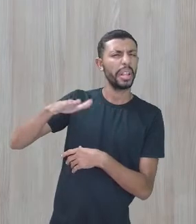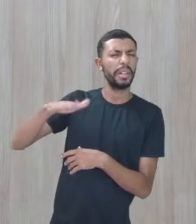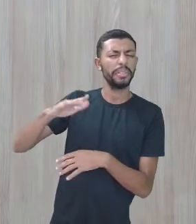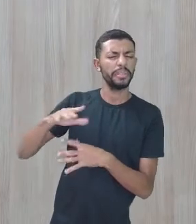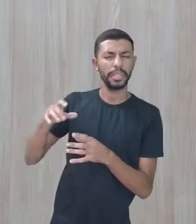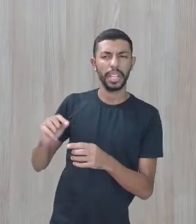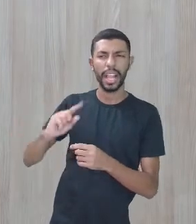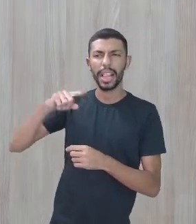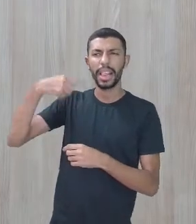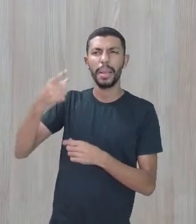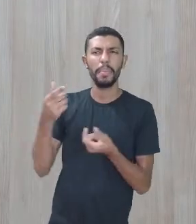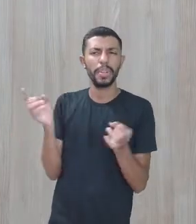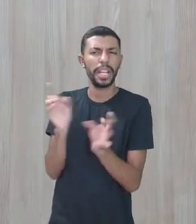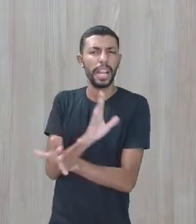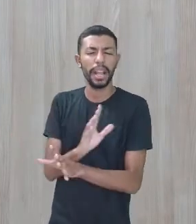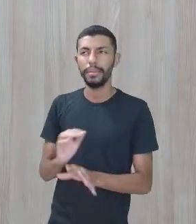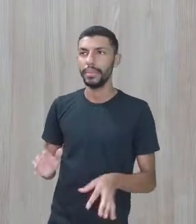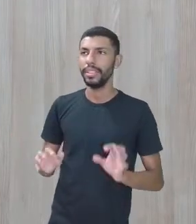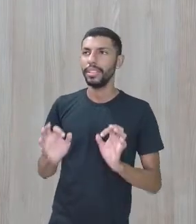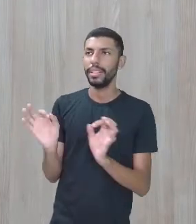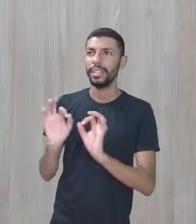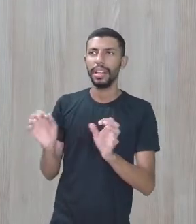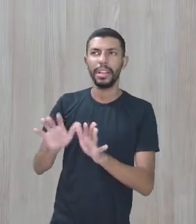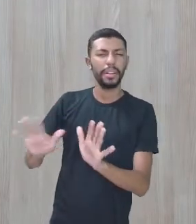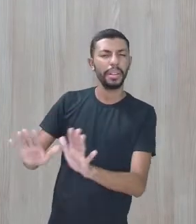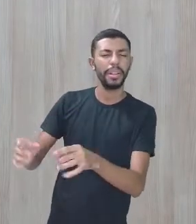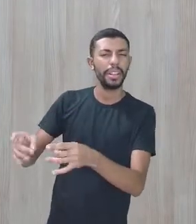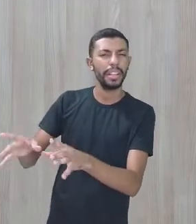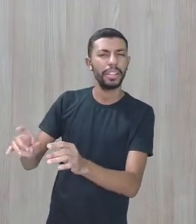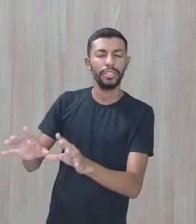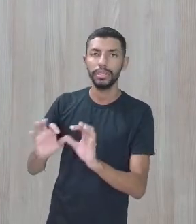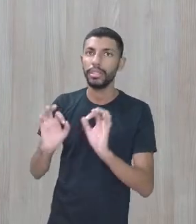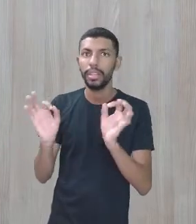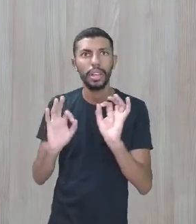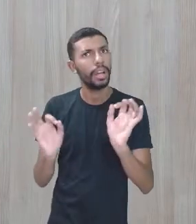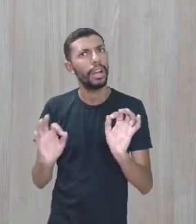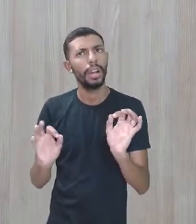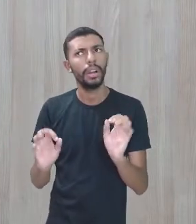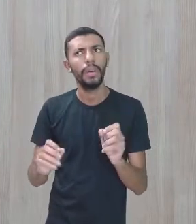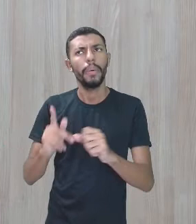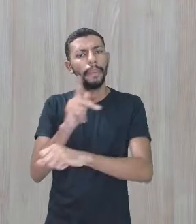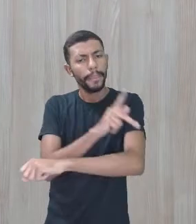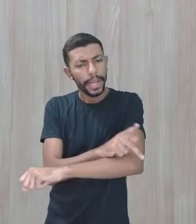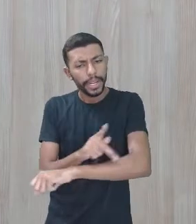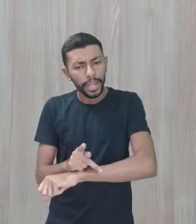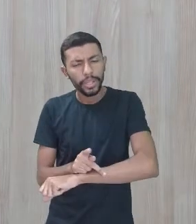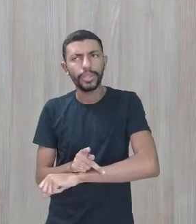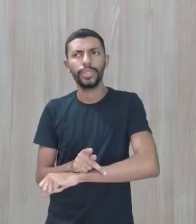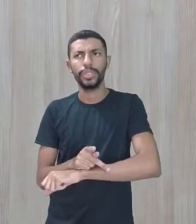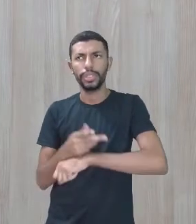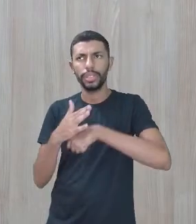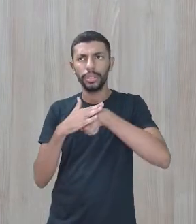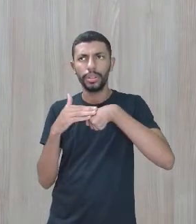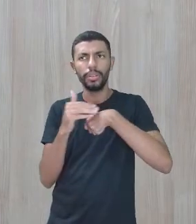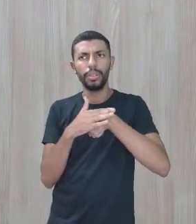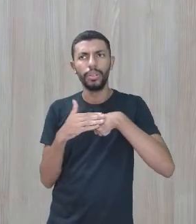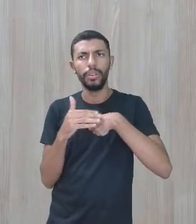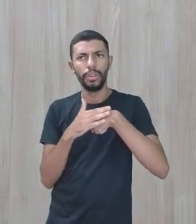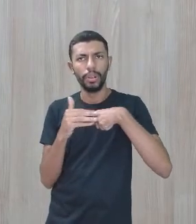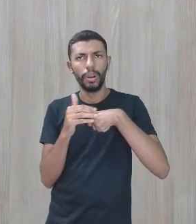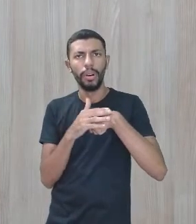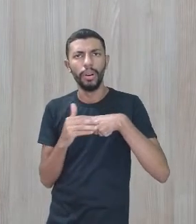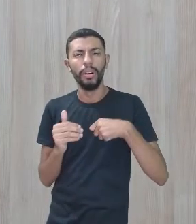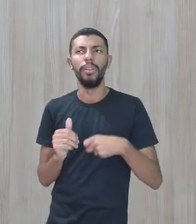É porque a mãe foi embora. E daqui a pouco passa. Não, não é assim. A pedagogia da afetividade,